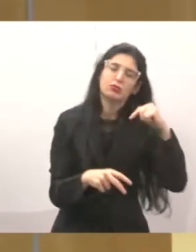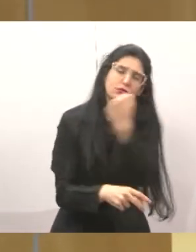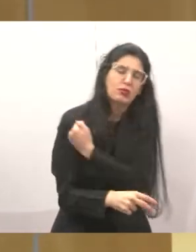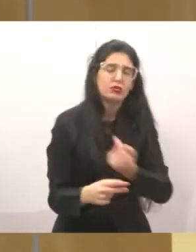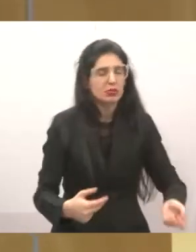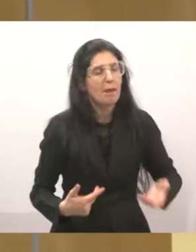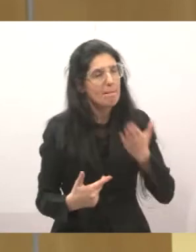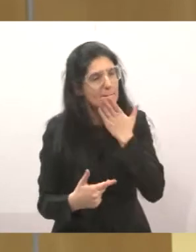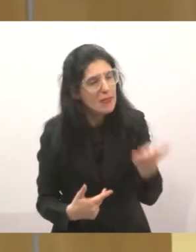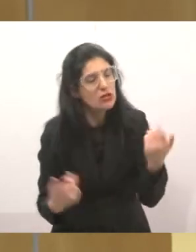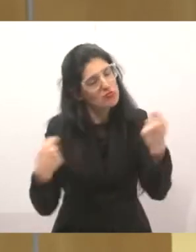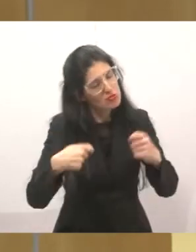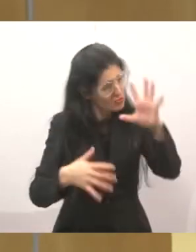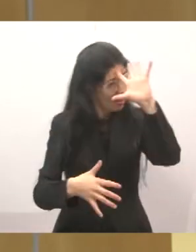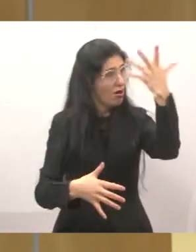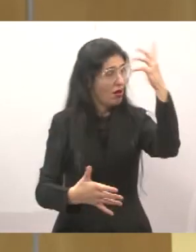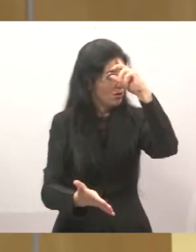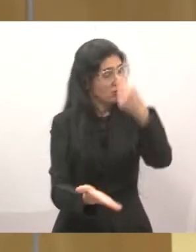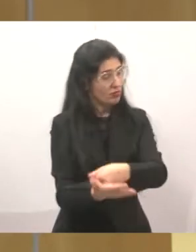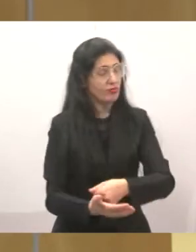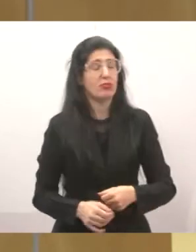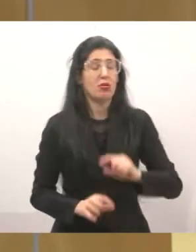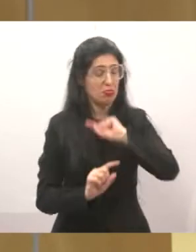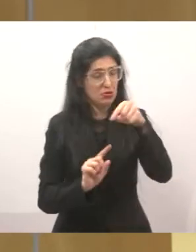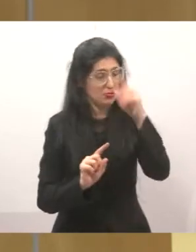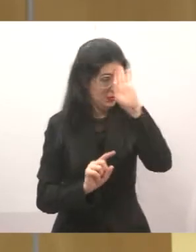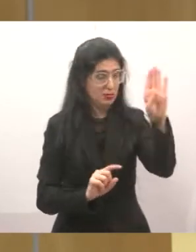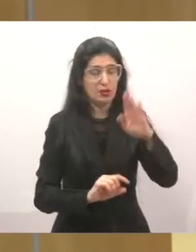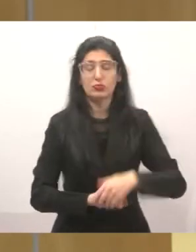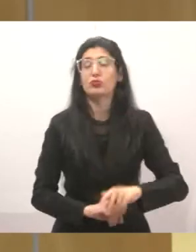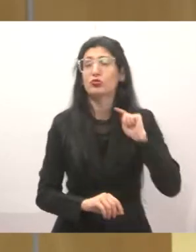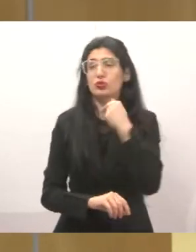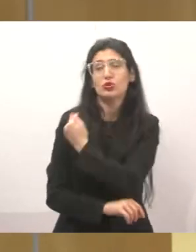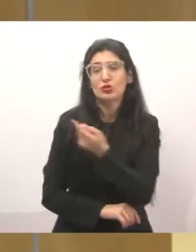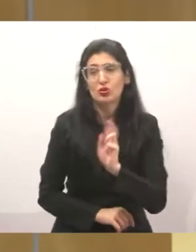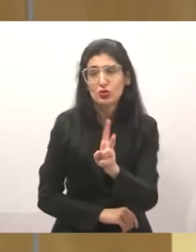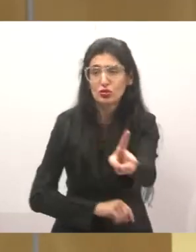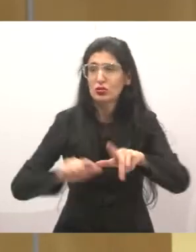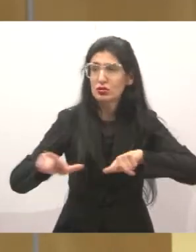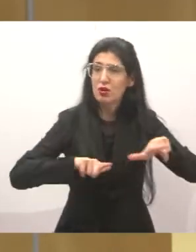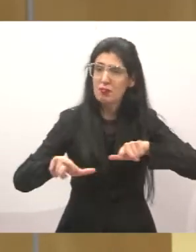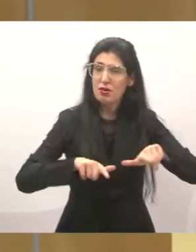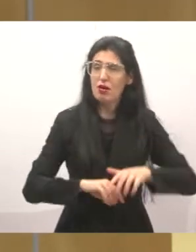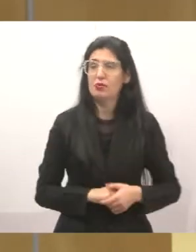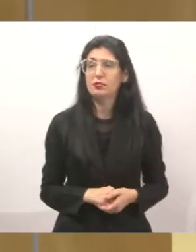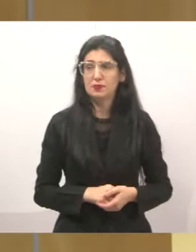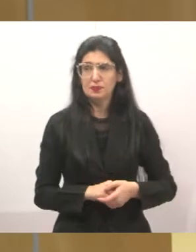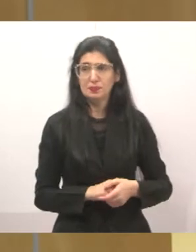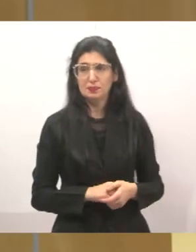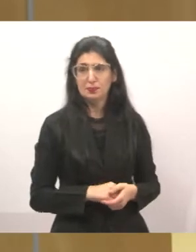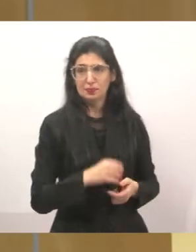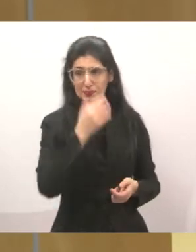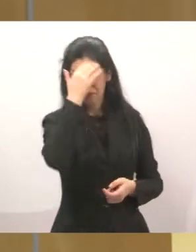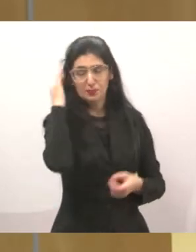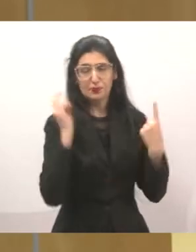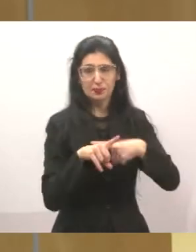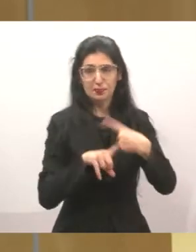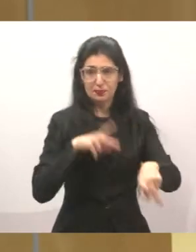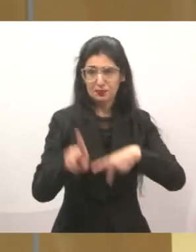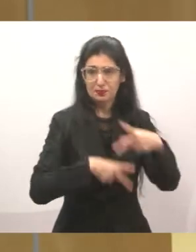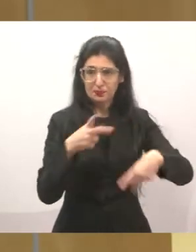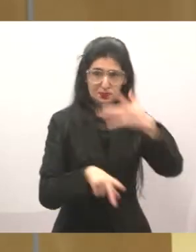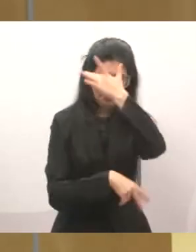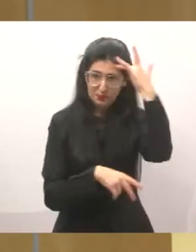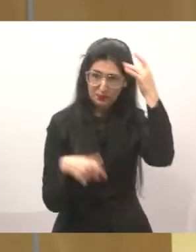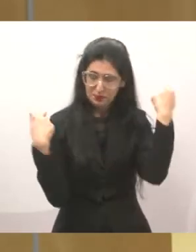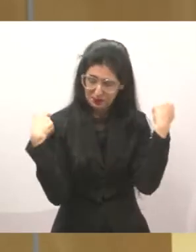com a população. Esse é o nosso papel e a gente vai continuar trabalhando dessa maneira, porque a população precisa,